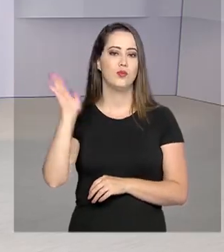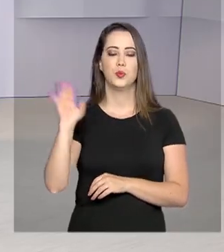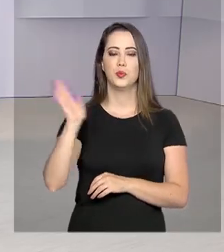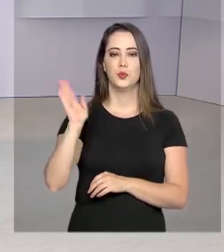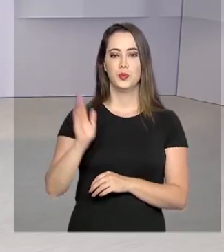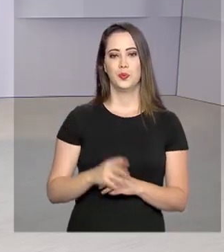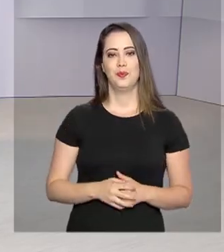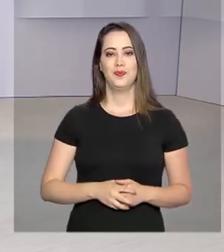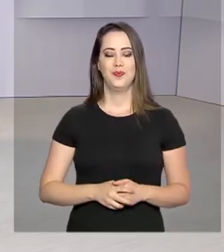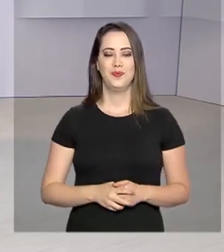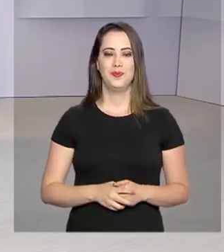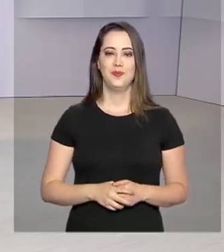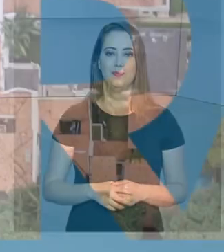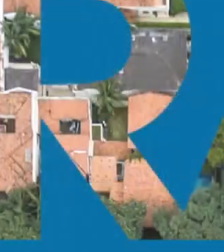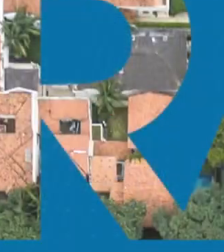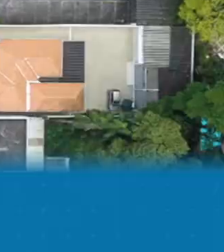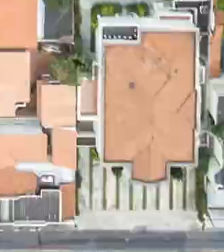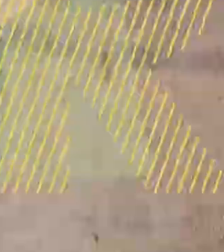próxima edição. Até lá!